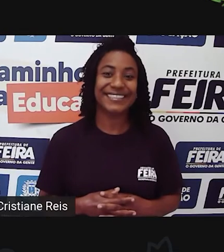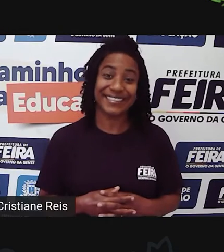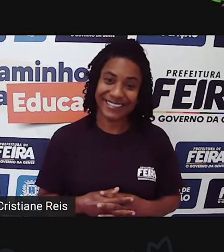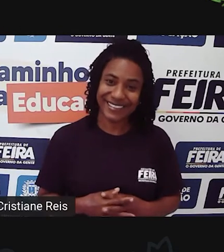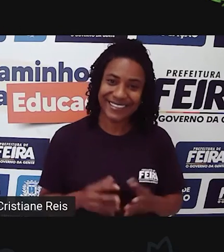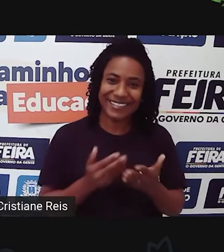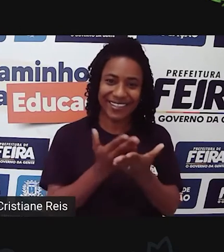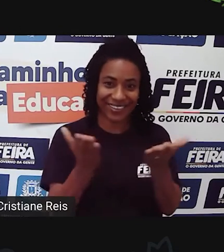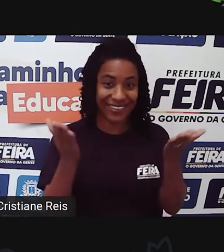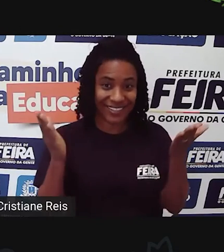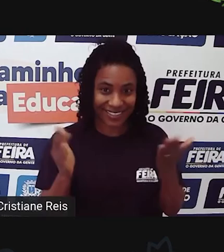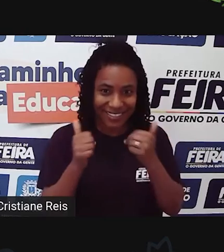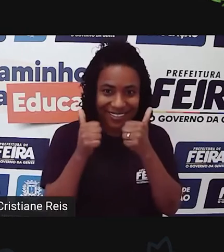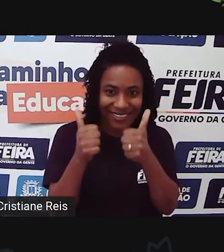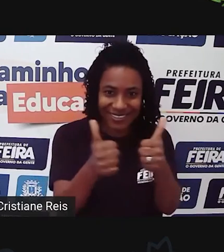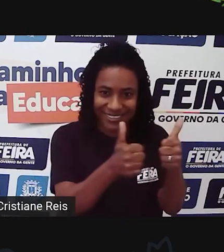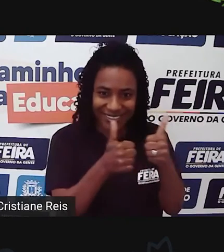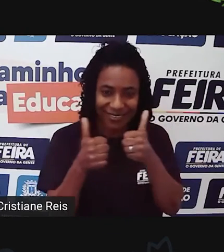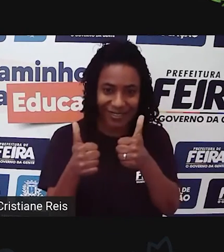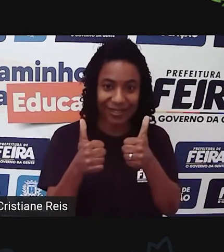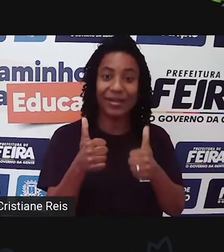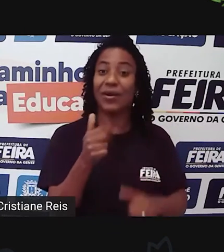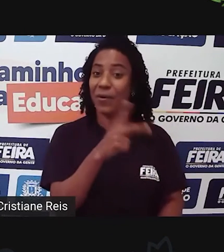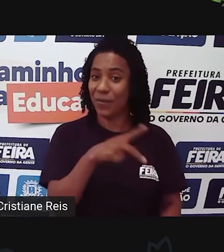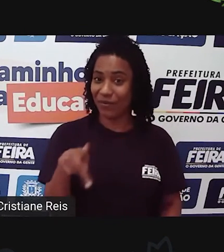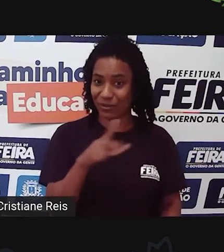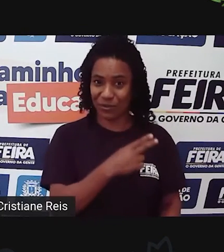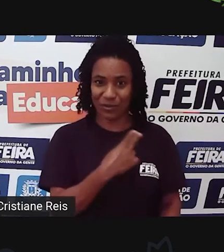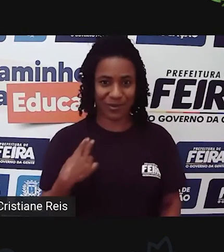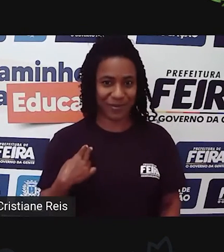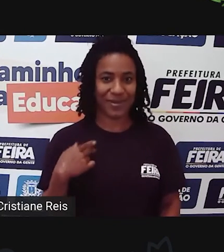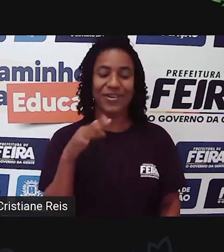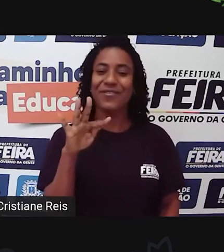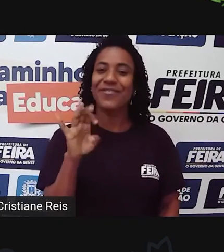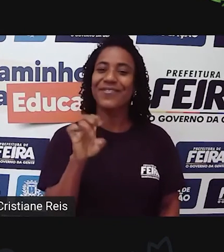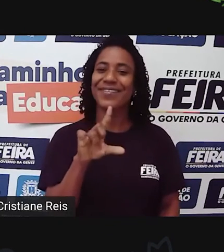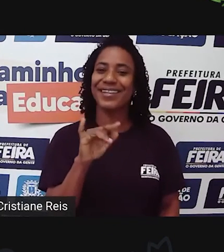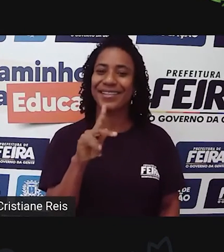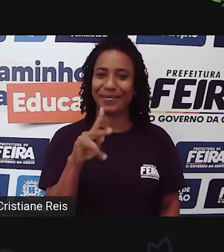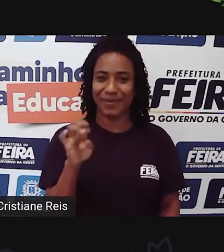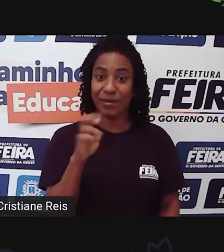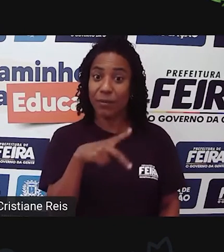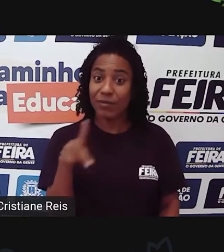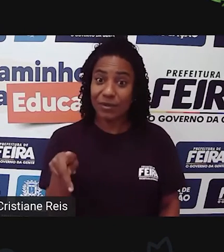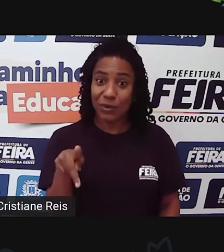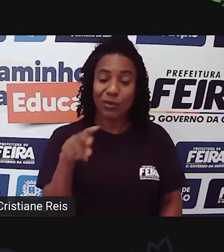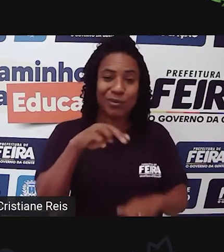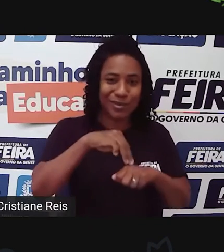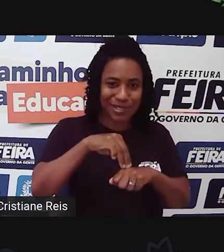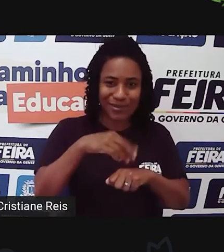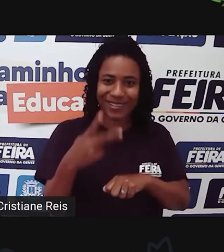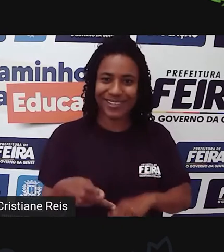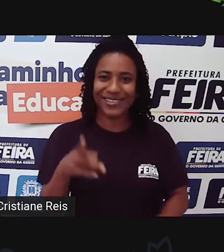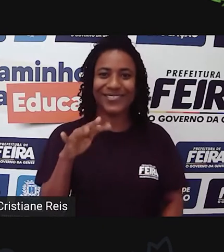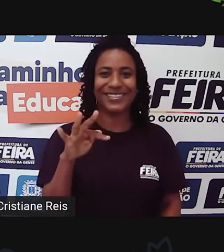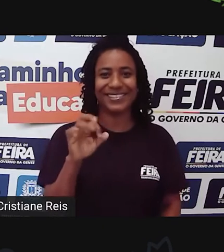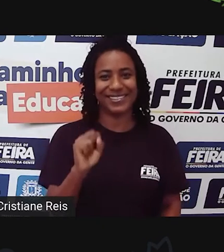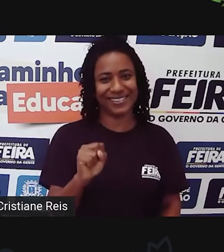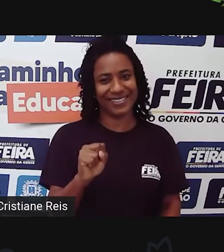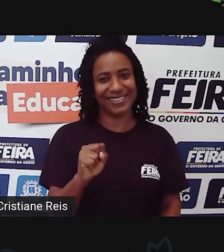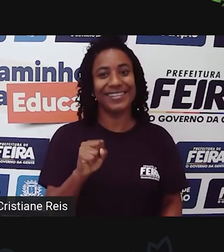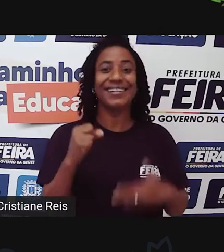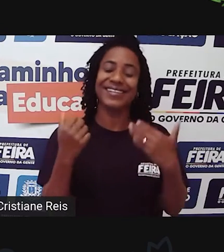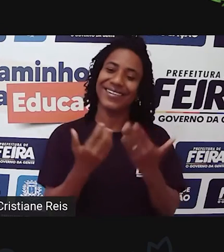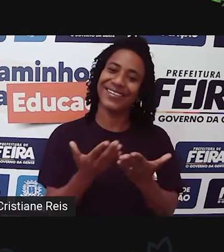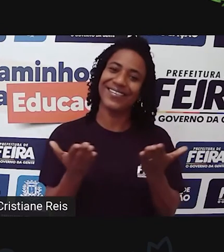Olá pessoal, tudo bem? Eu sou o professor Felipe Passos, sou professor da Rede Municipal, daqui de Feira de Santana, e vou estar